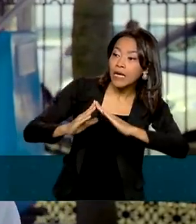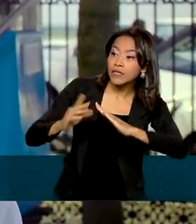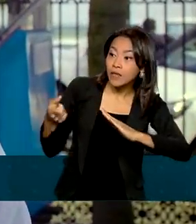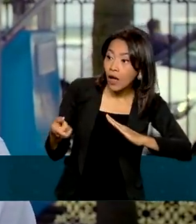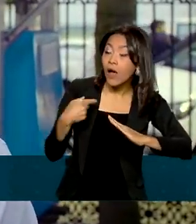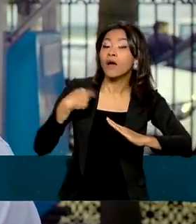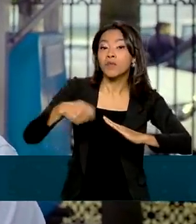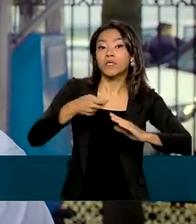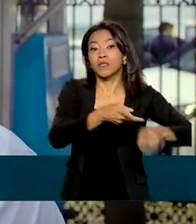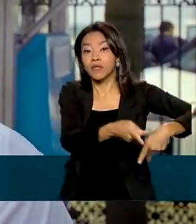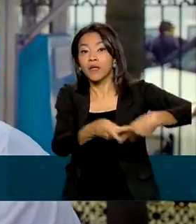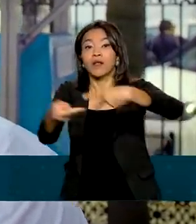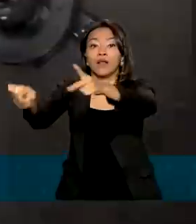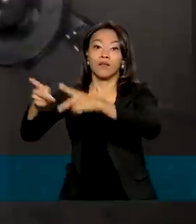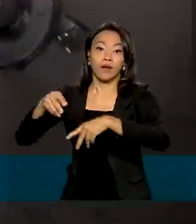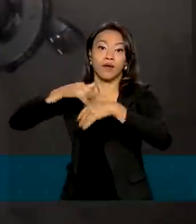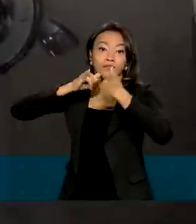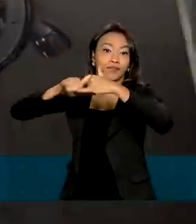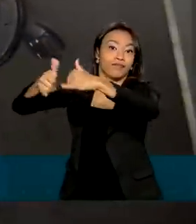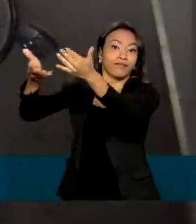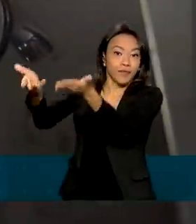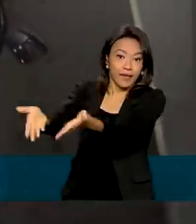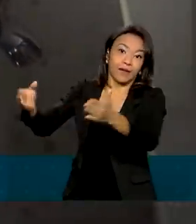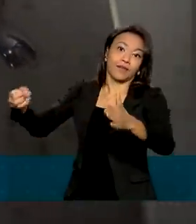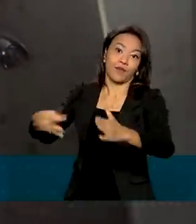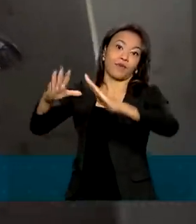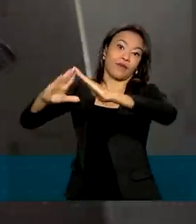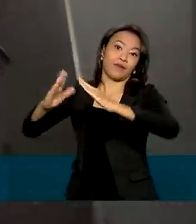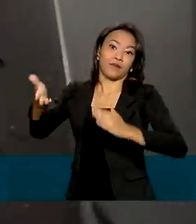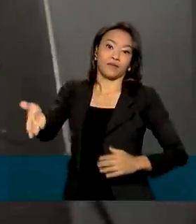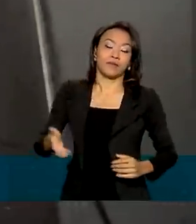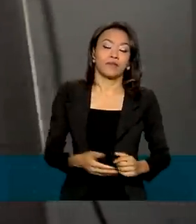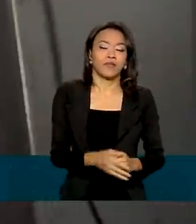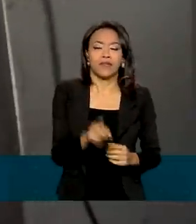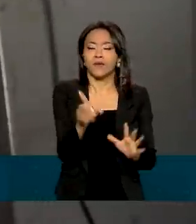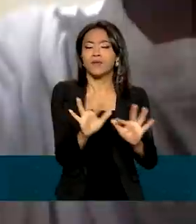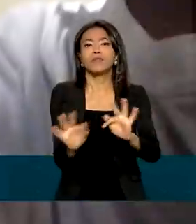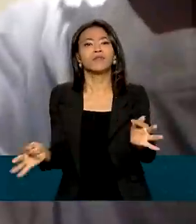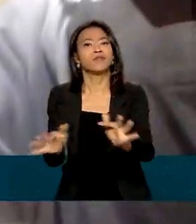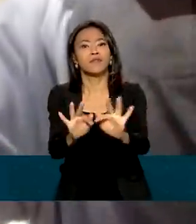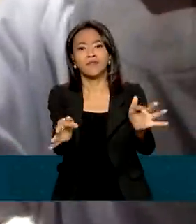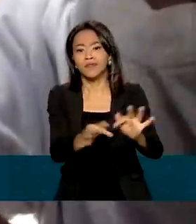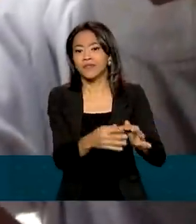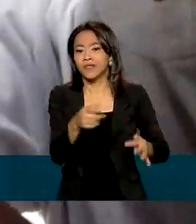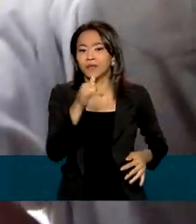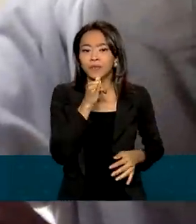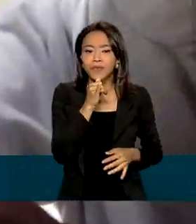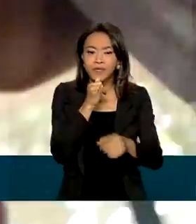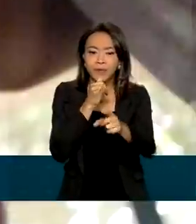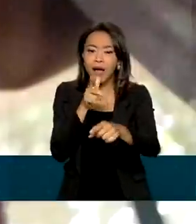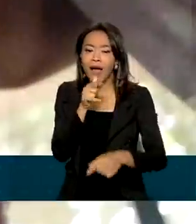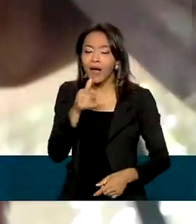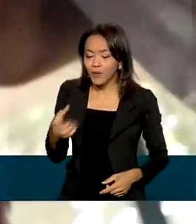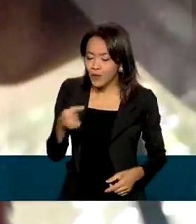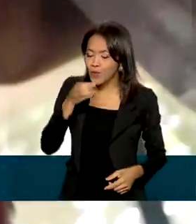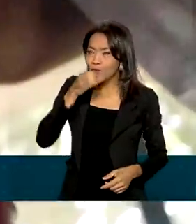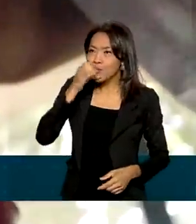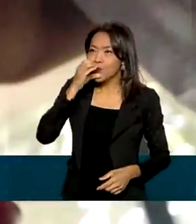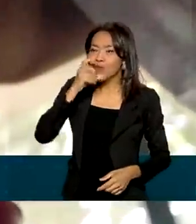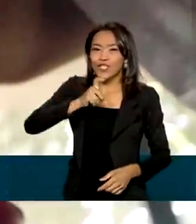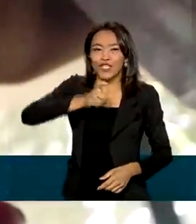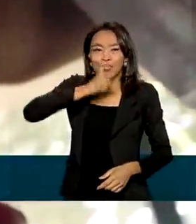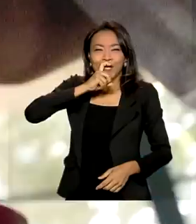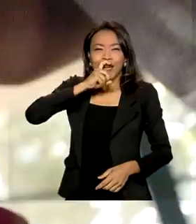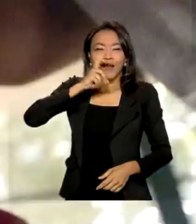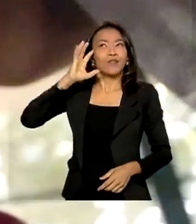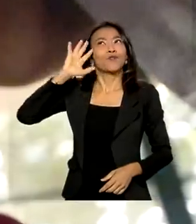gente tem a obrigação e o compromisso de atendê-los. E assim, aos poucos, coisas simples, como tomar uma água gelada, deixa de ser